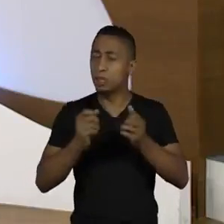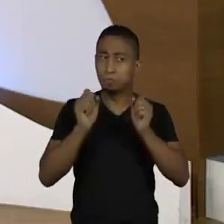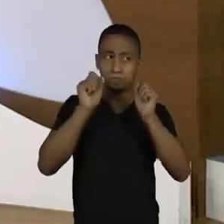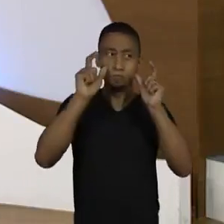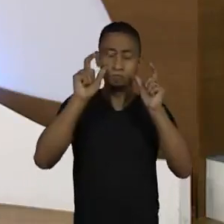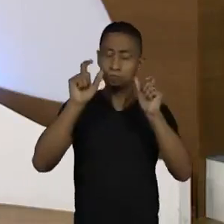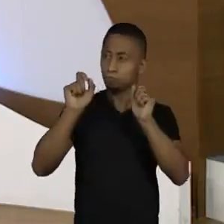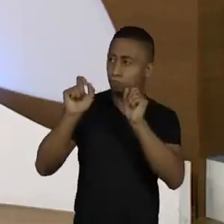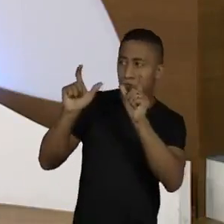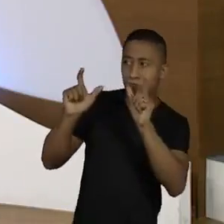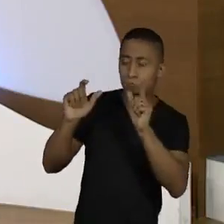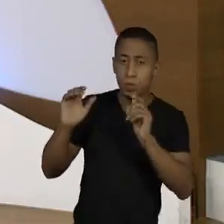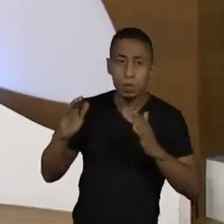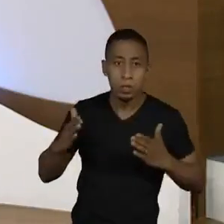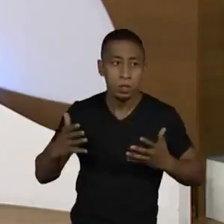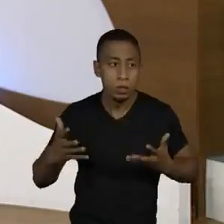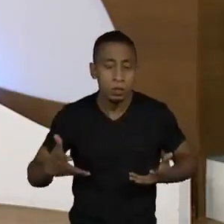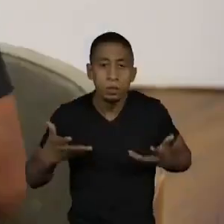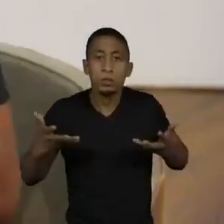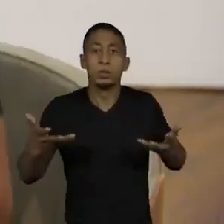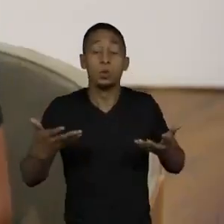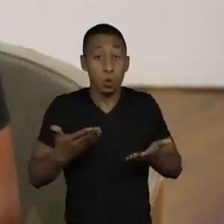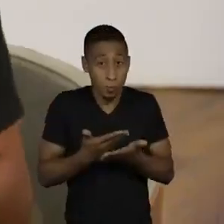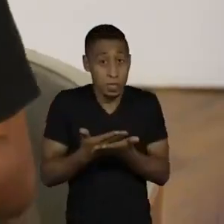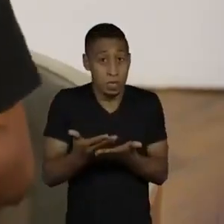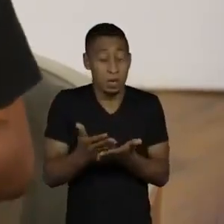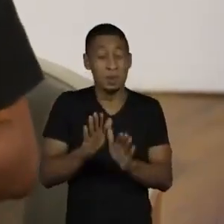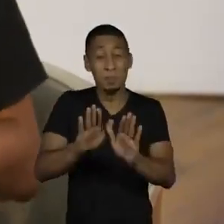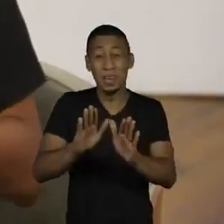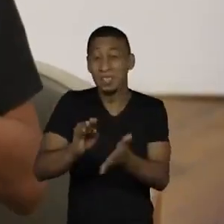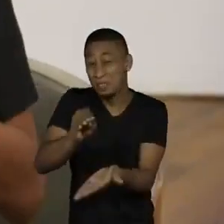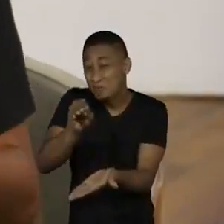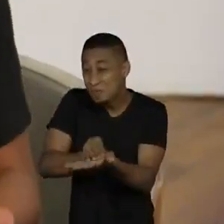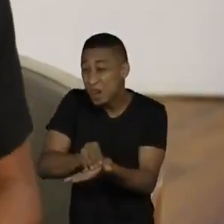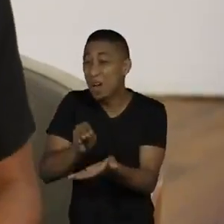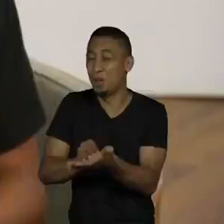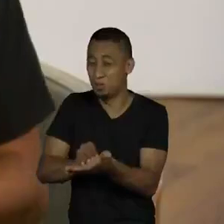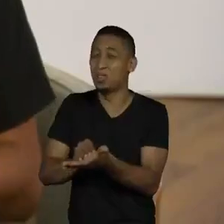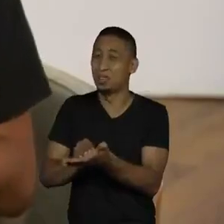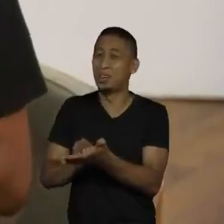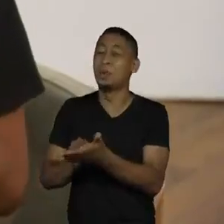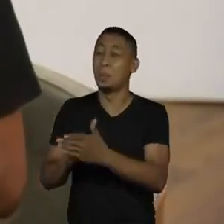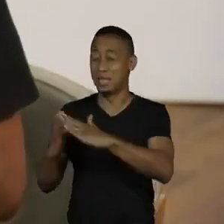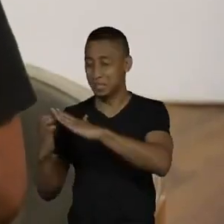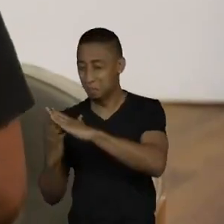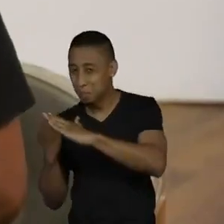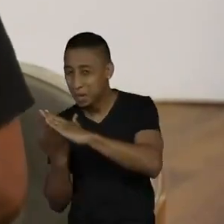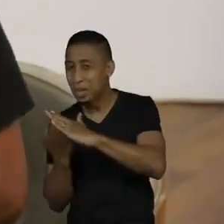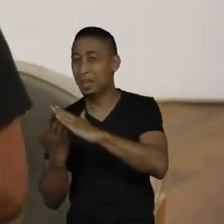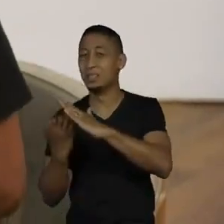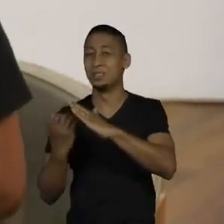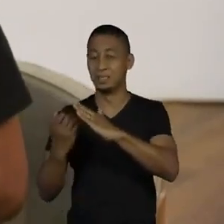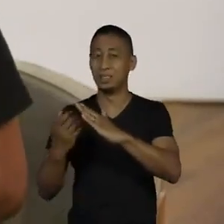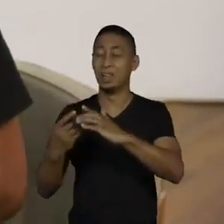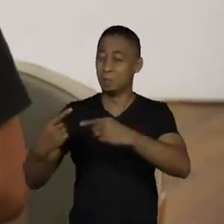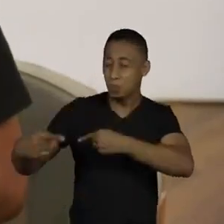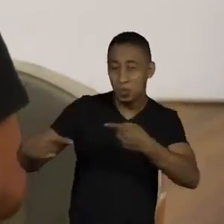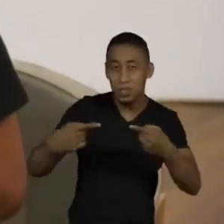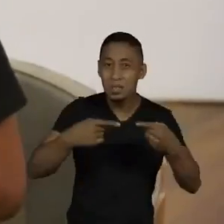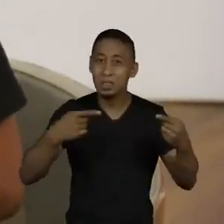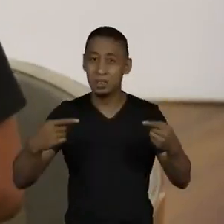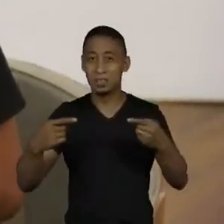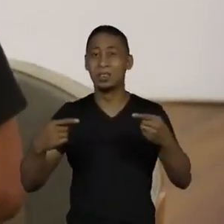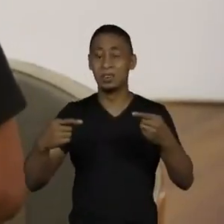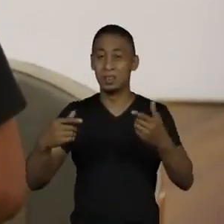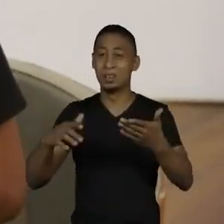Mas o que ainda falta para a filantropia brasileira, para o sistema político brasileiro, para o ISG que está